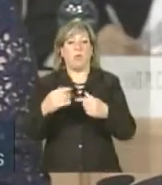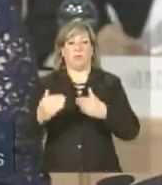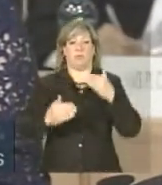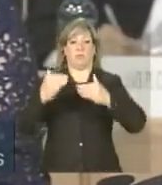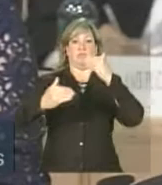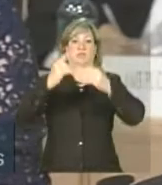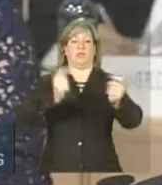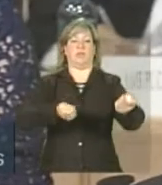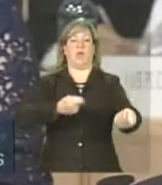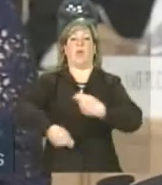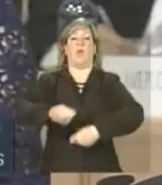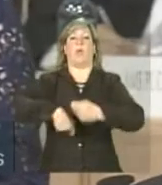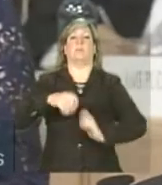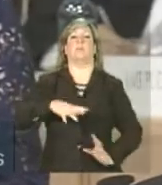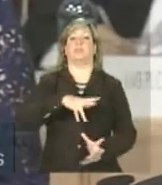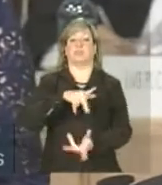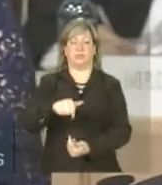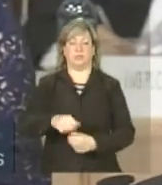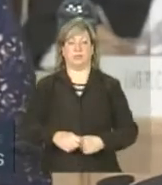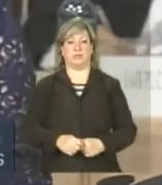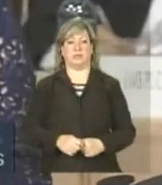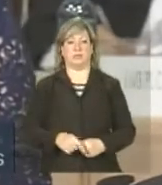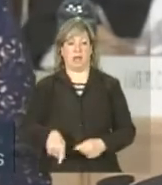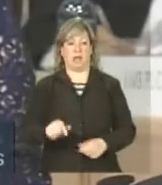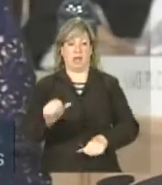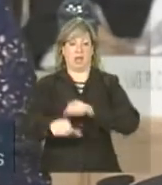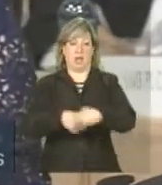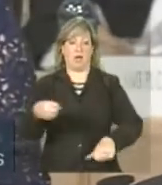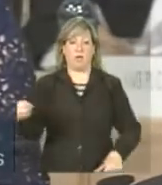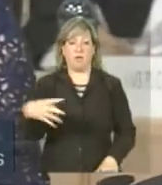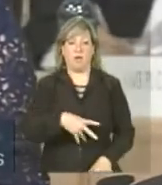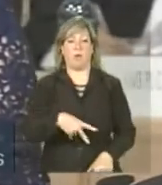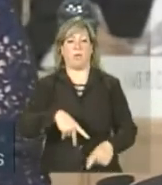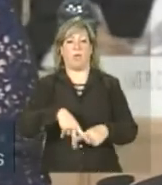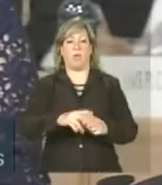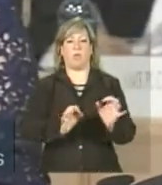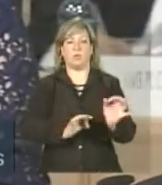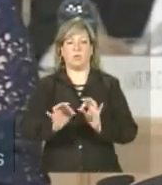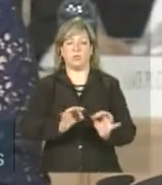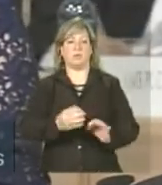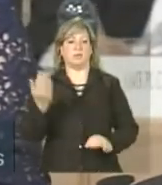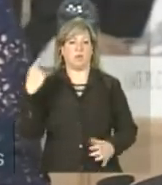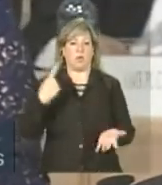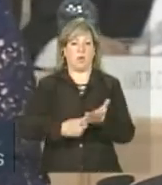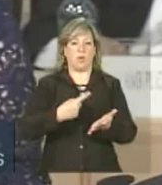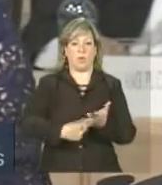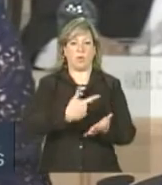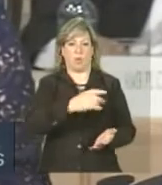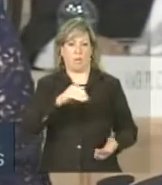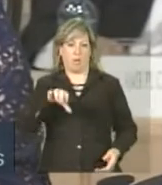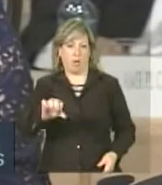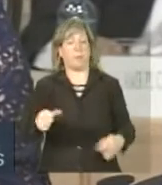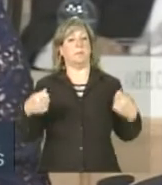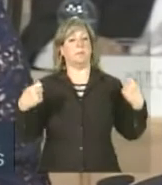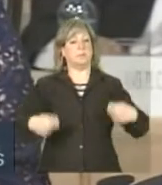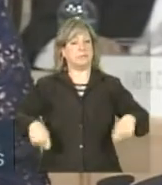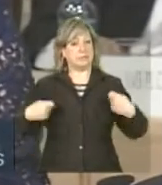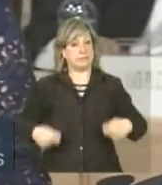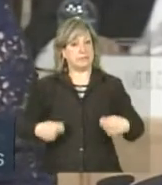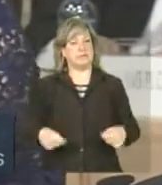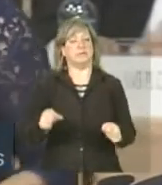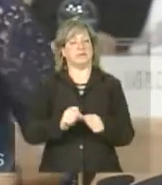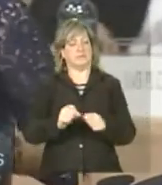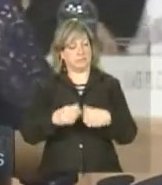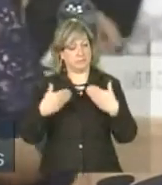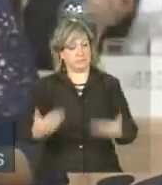economia mundial. As reformas acertadas em 2009 têm de ser levadas a cabo.